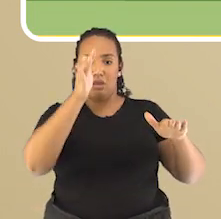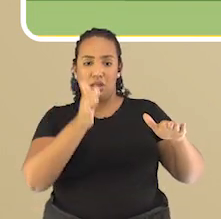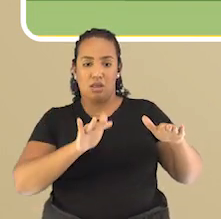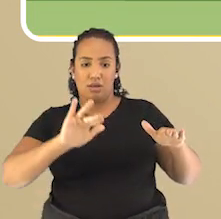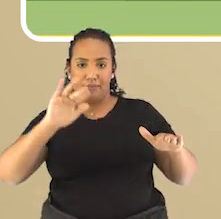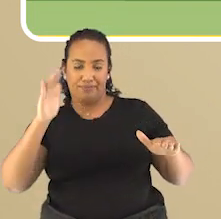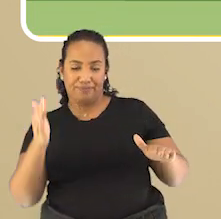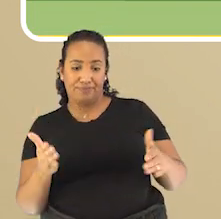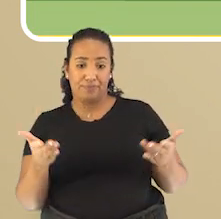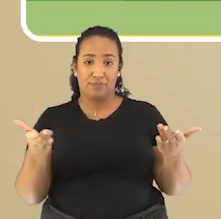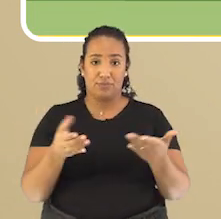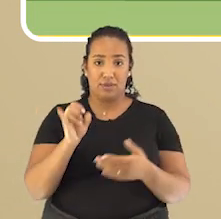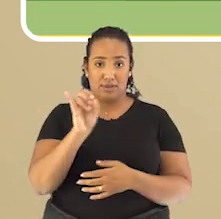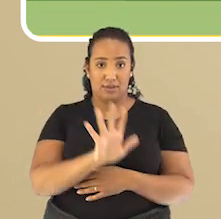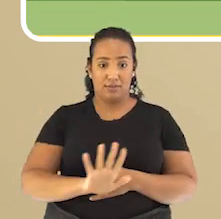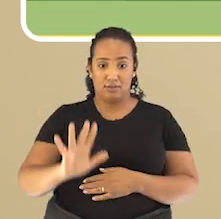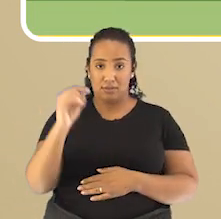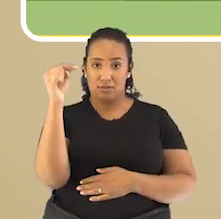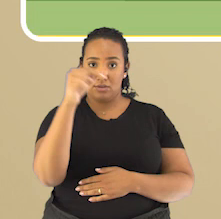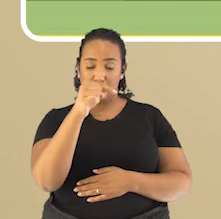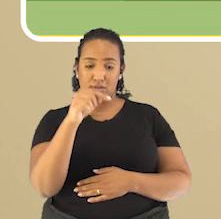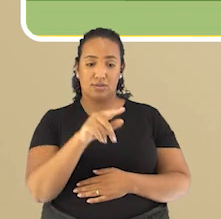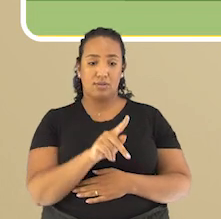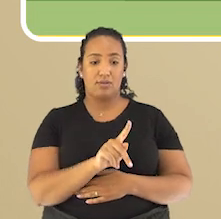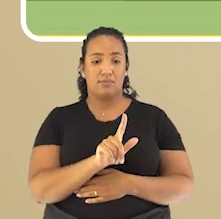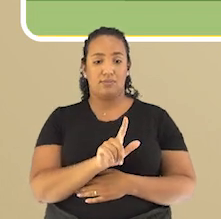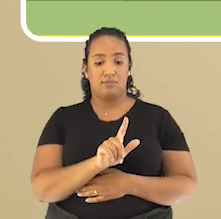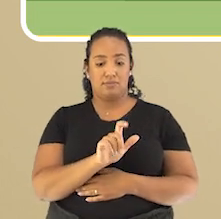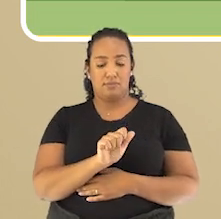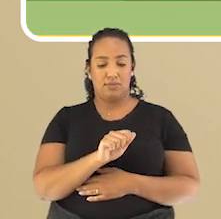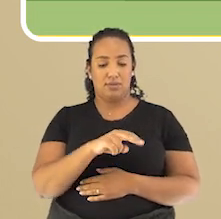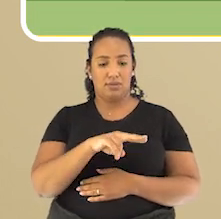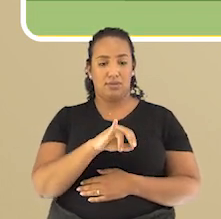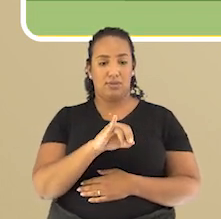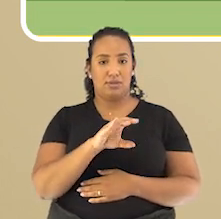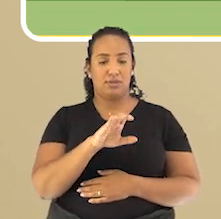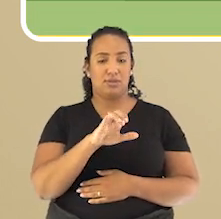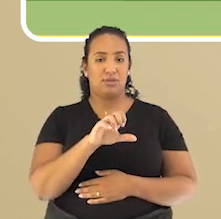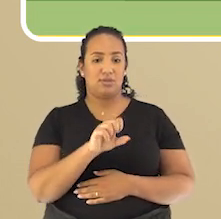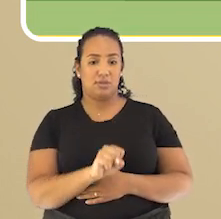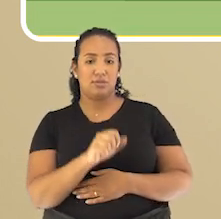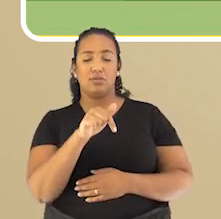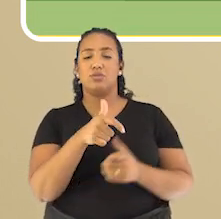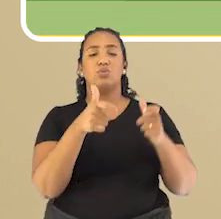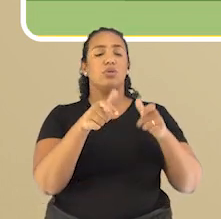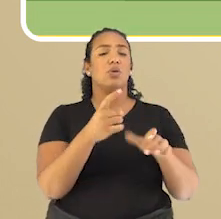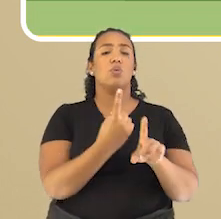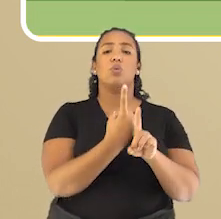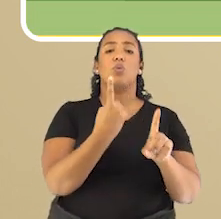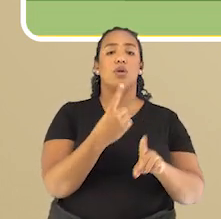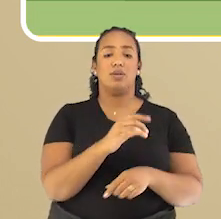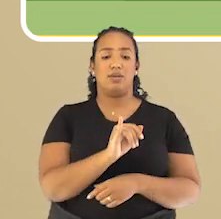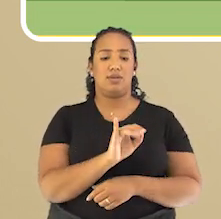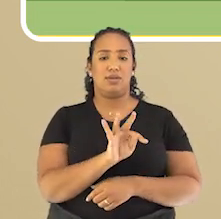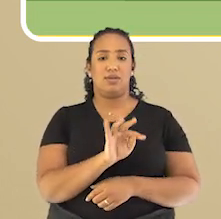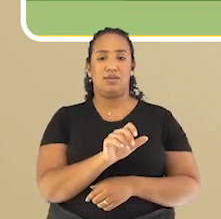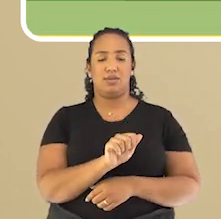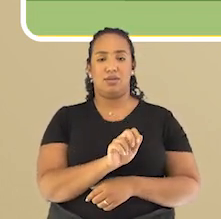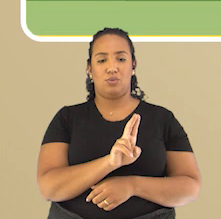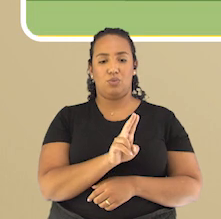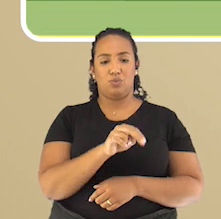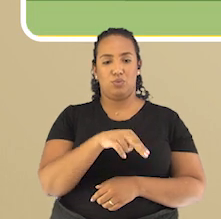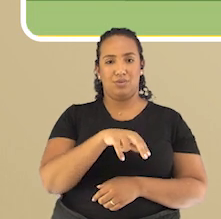exemplo de Planície, que fica localizado em Itaúnas, no município de Conceição da Barra. O bom é que